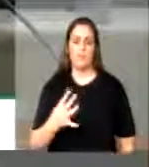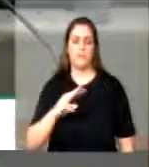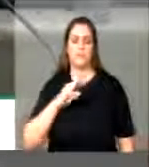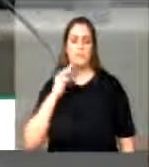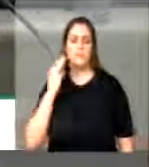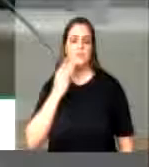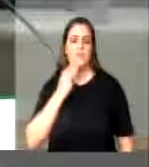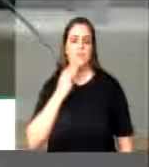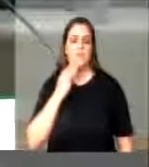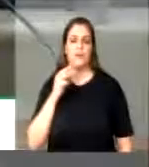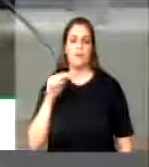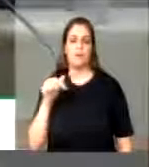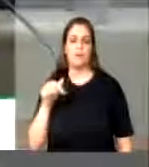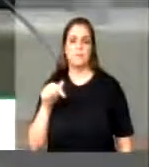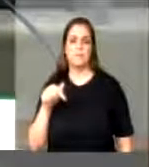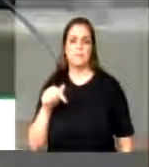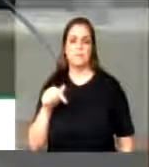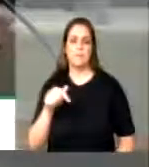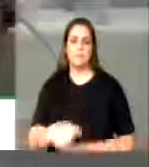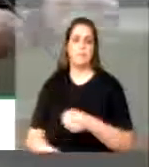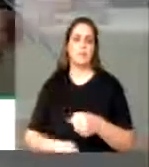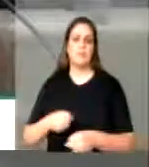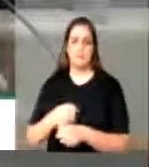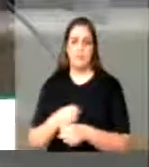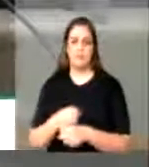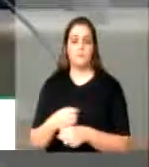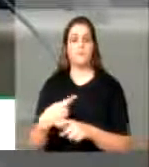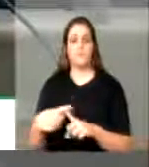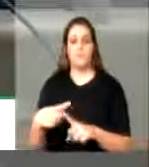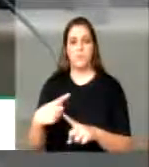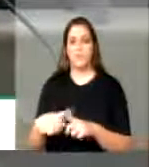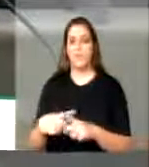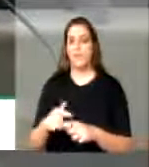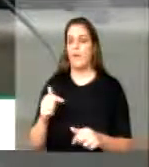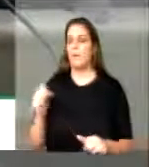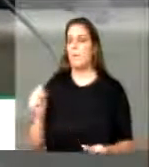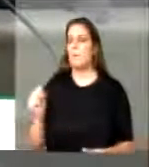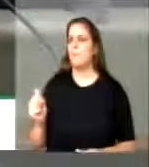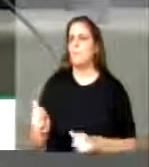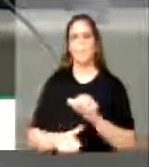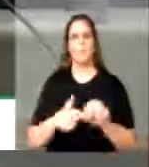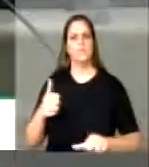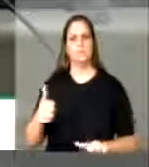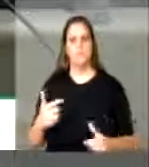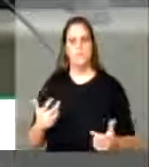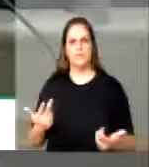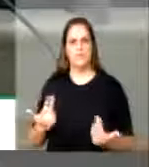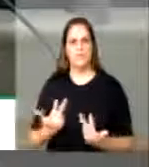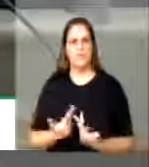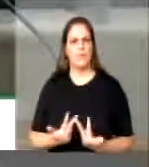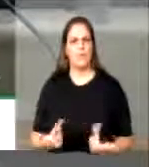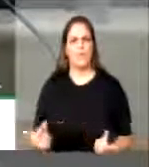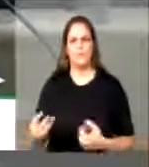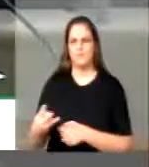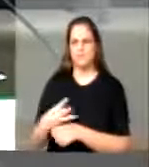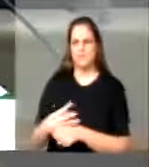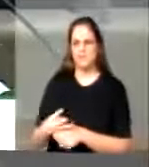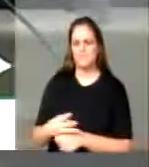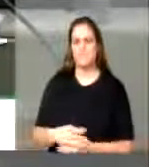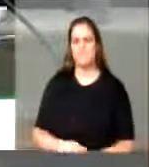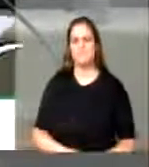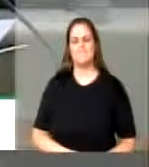até 2018, com essa mudança brusca da terceirização.